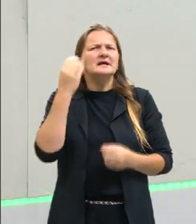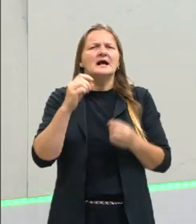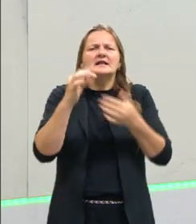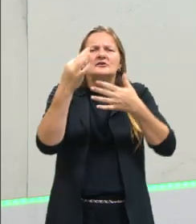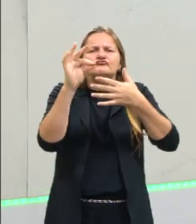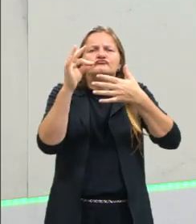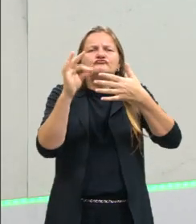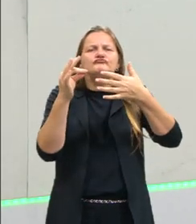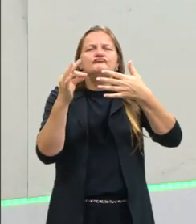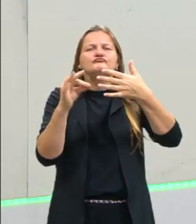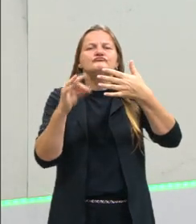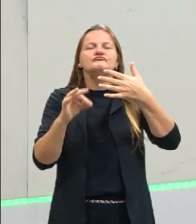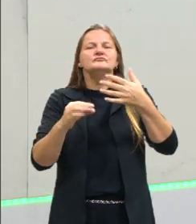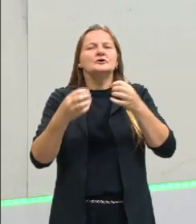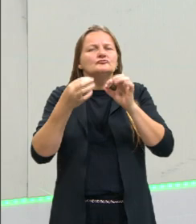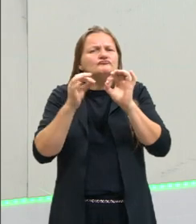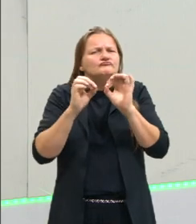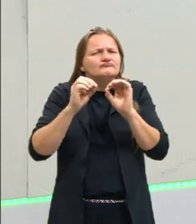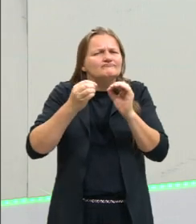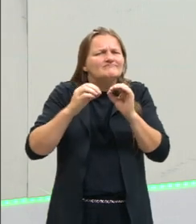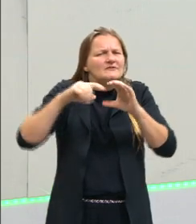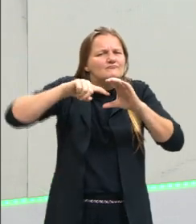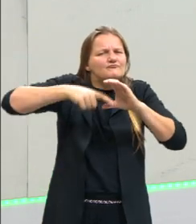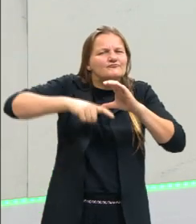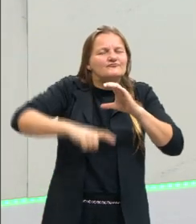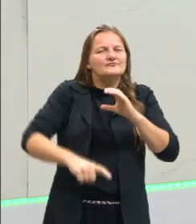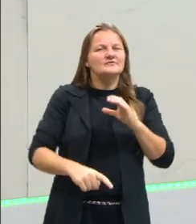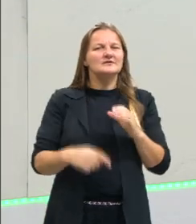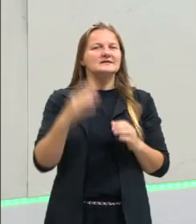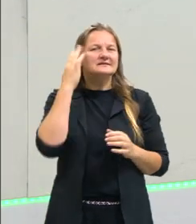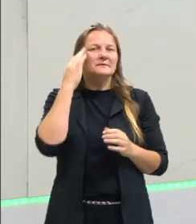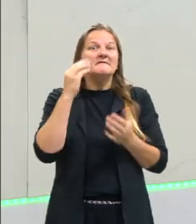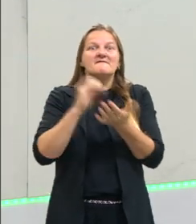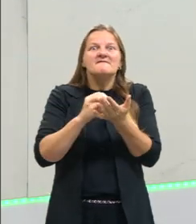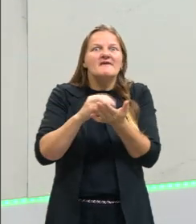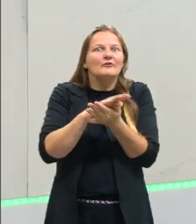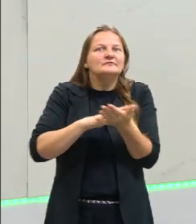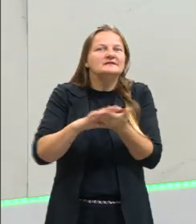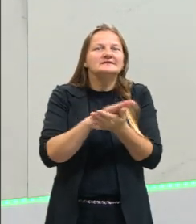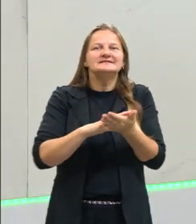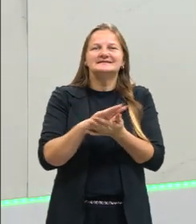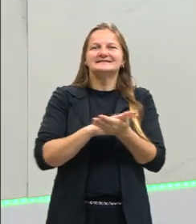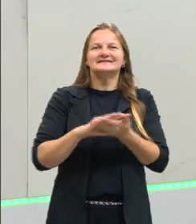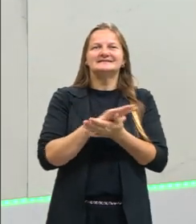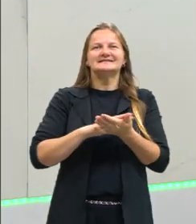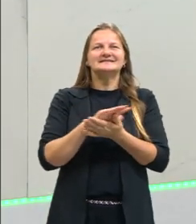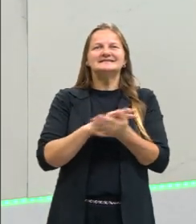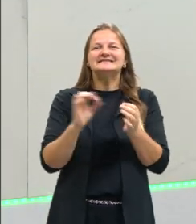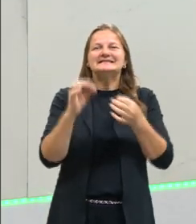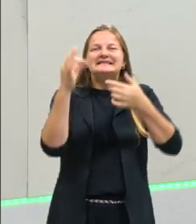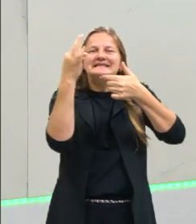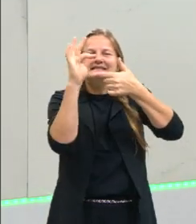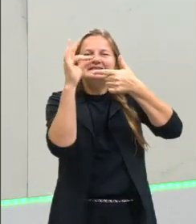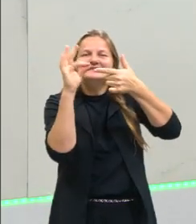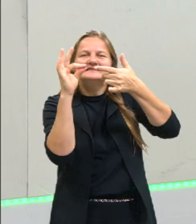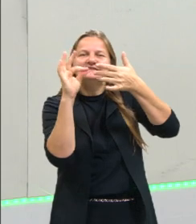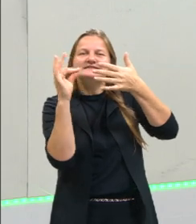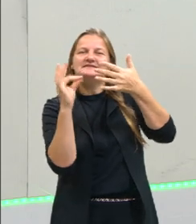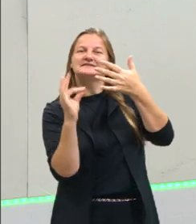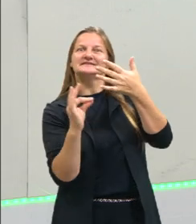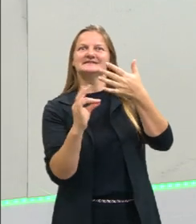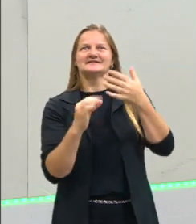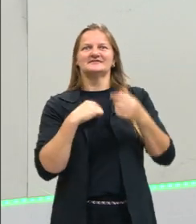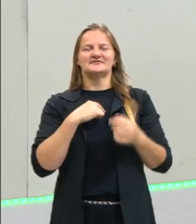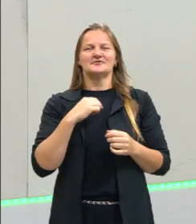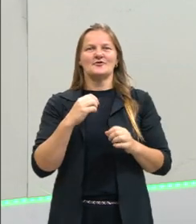detalhezinho esmiuçado no máximo possível, para que não falte nenhum detalhe que vai fazer com que a